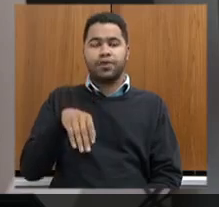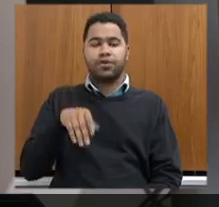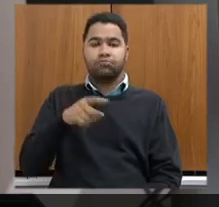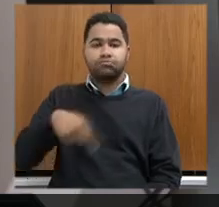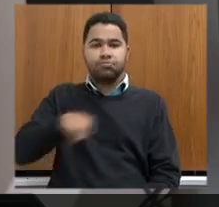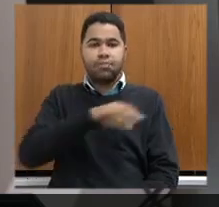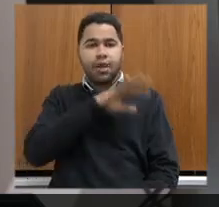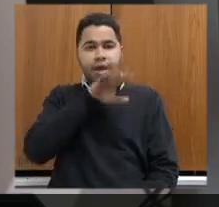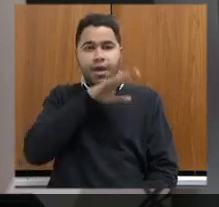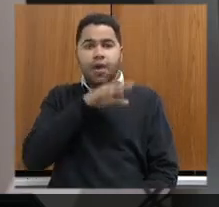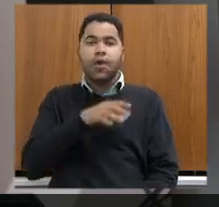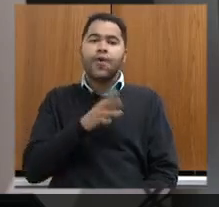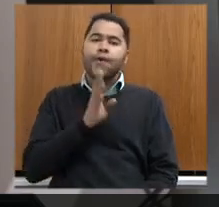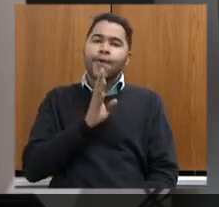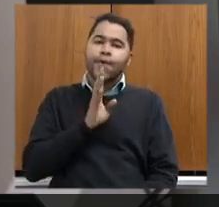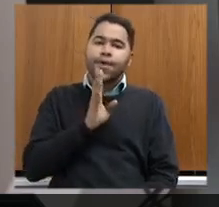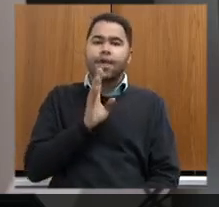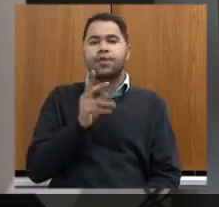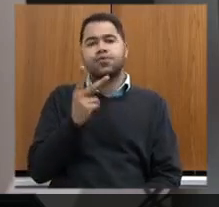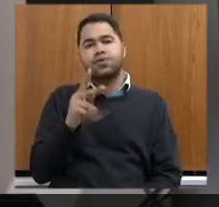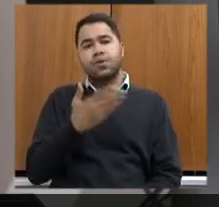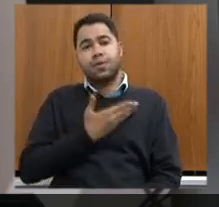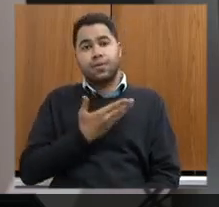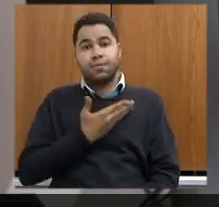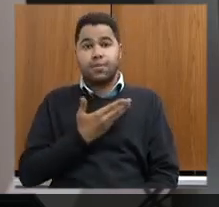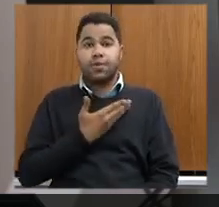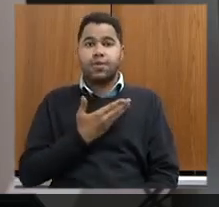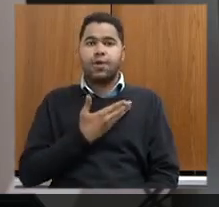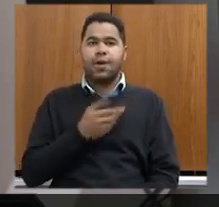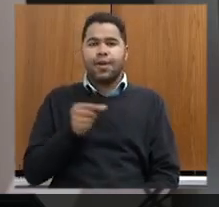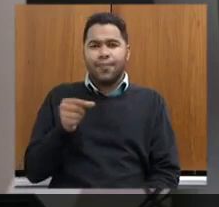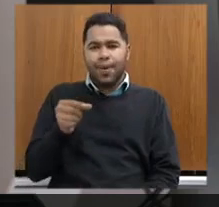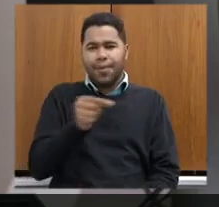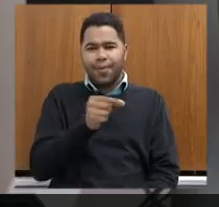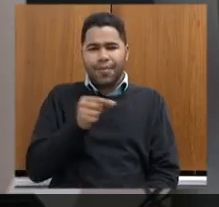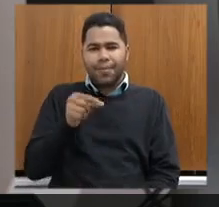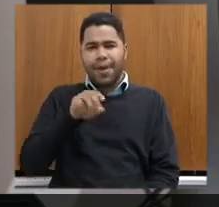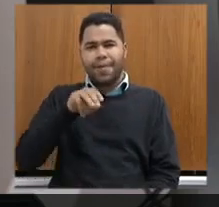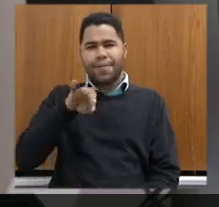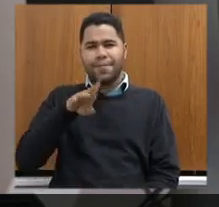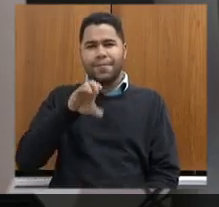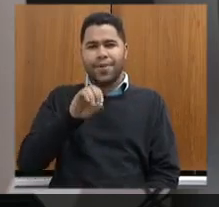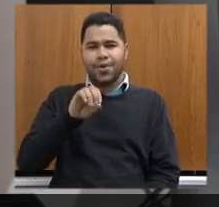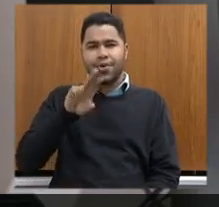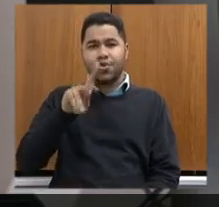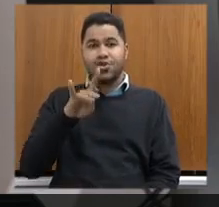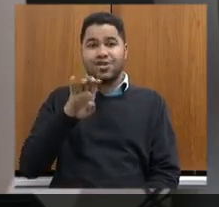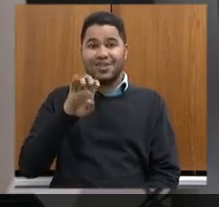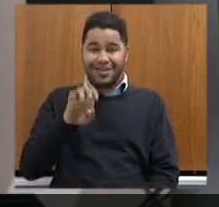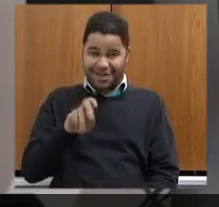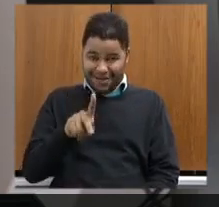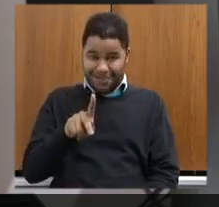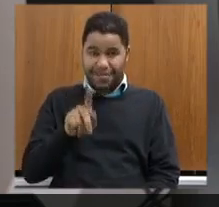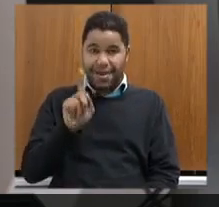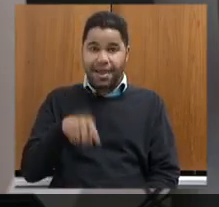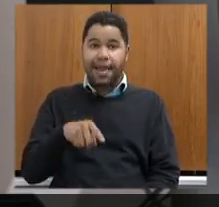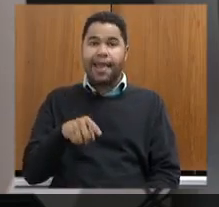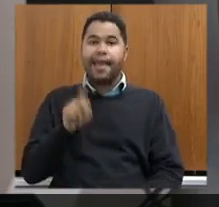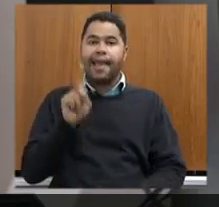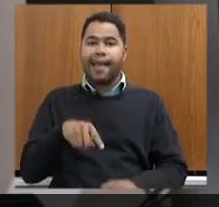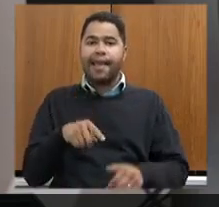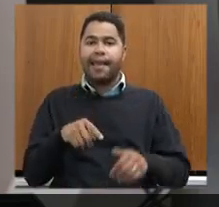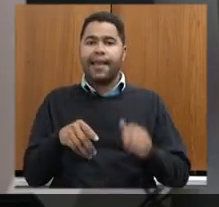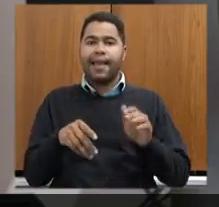com a doação de aproximadamente 63 microchips para os municípios, cuja contrapartida é a castração